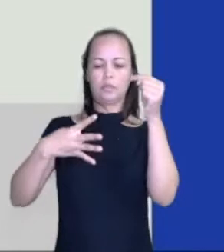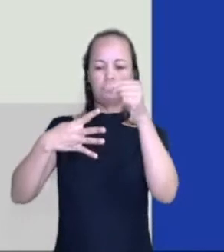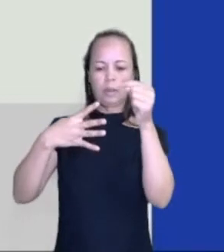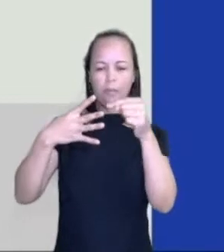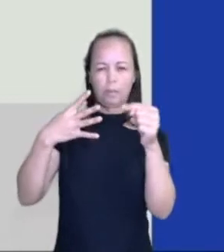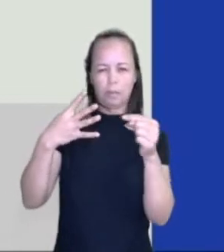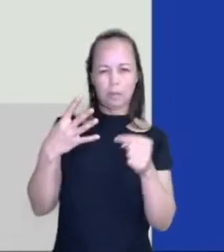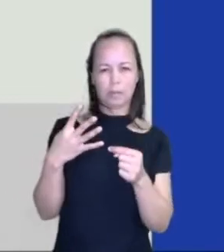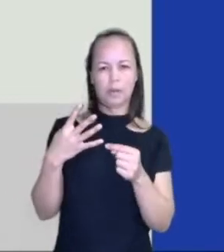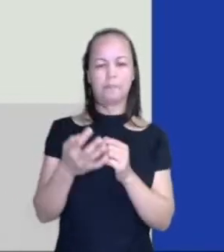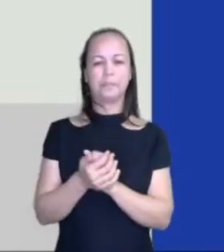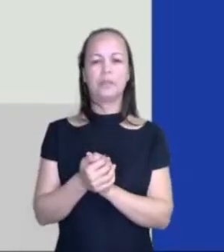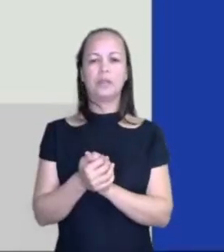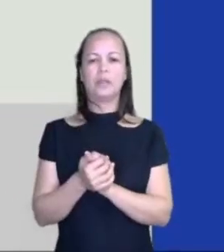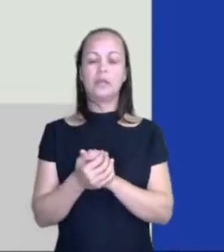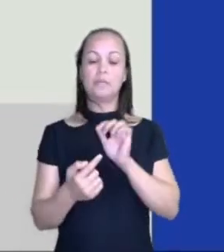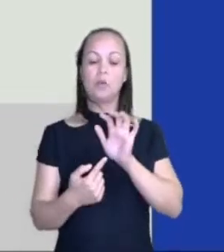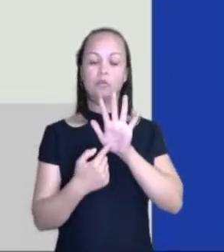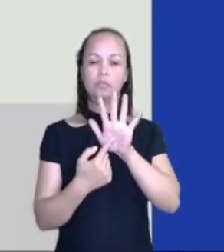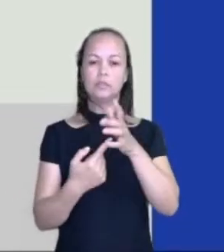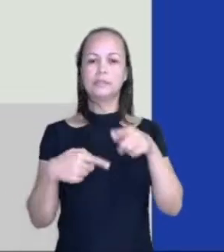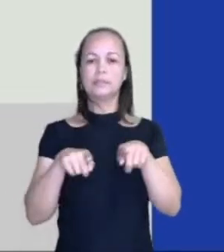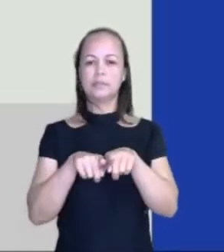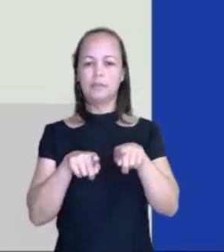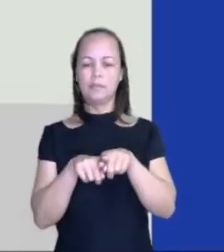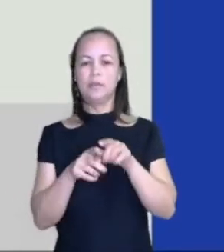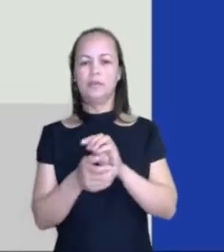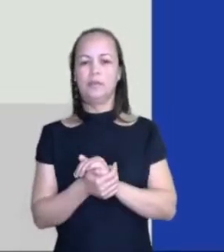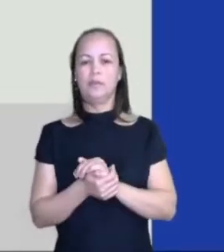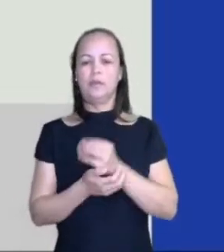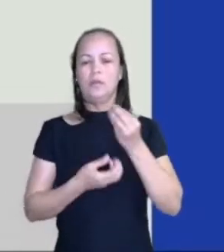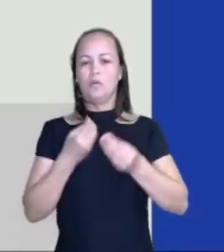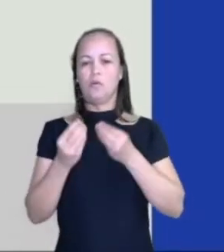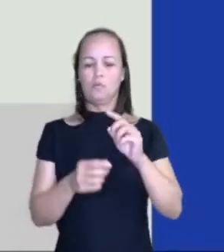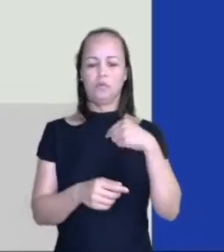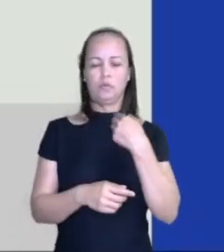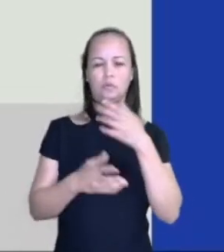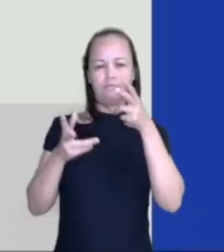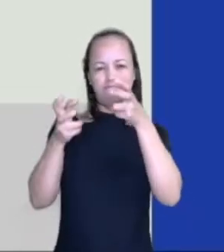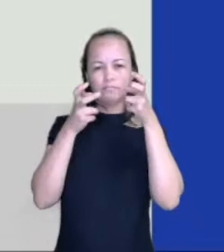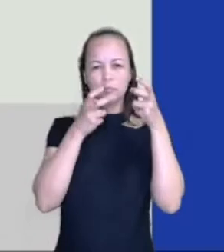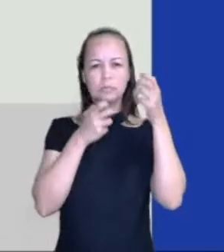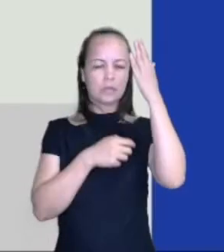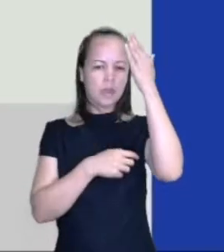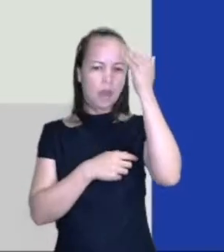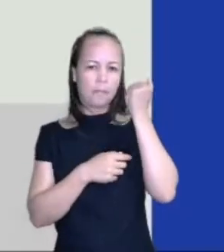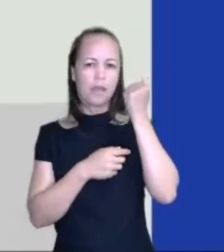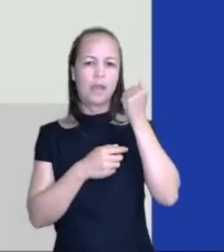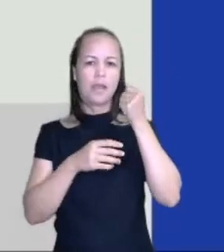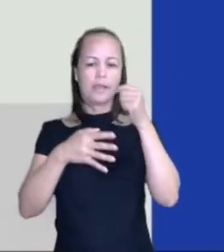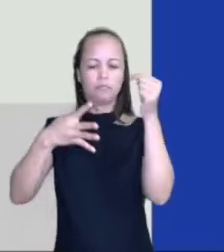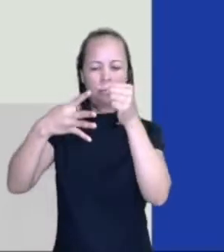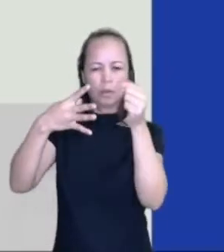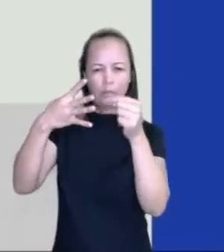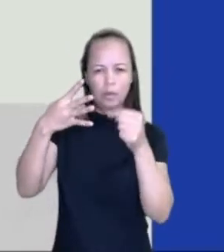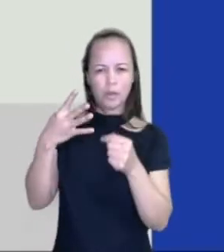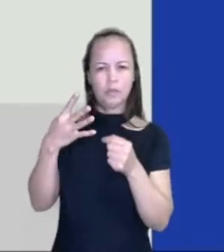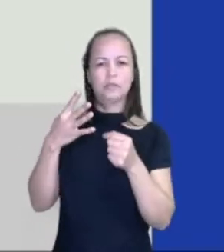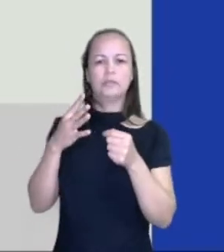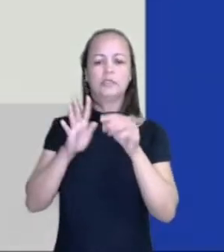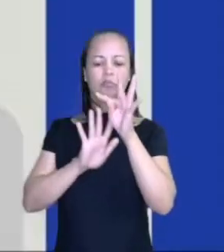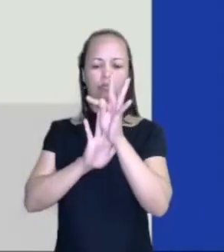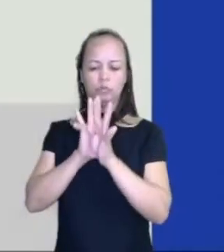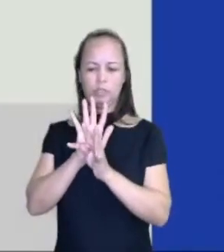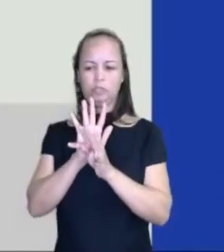e colocando em evidências como a gente consegue saber cada um dentro do texto, vamos descobrir mais um